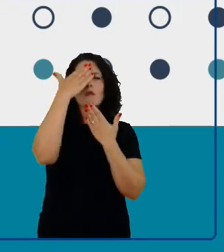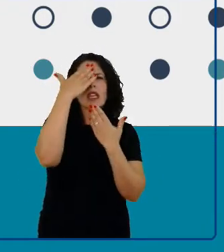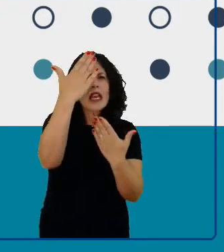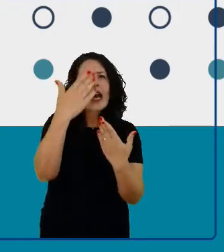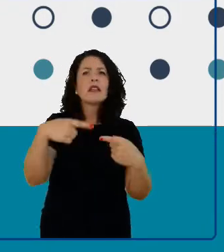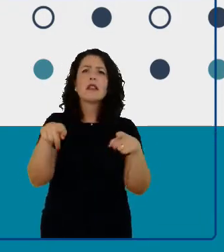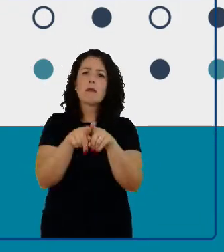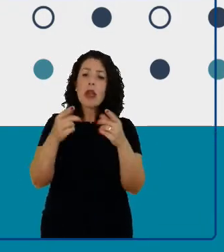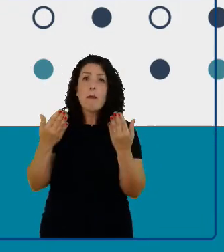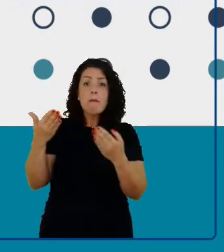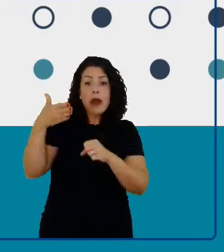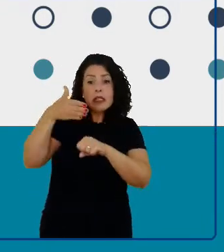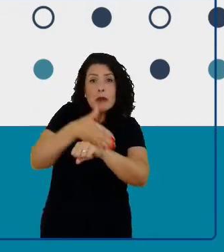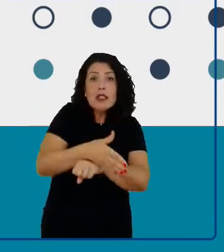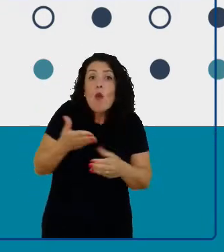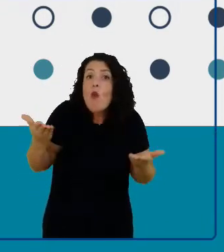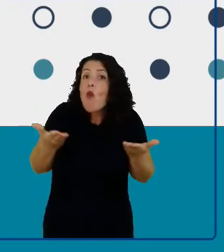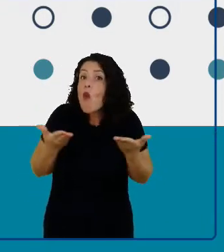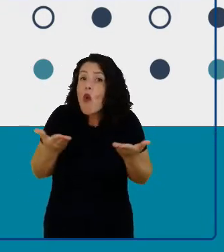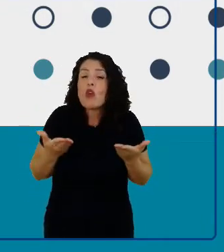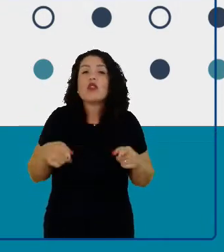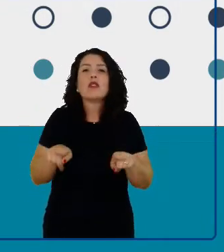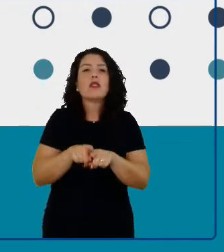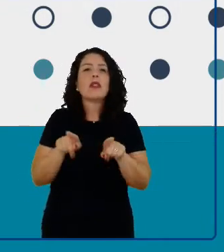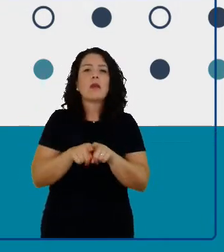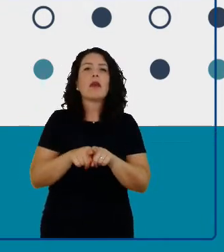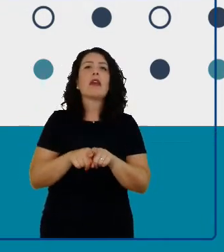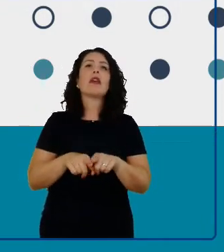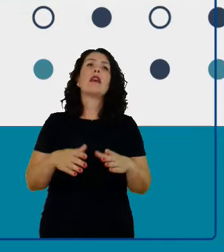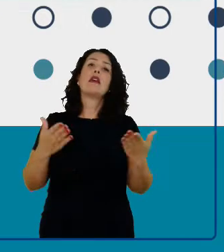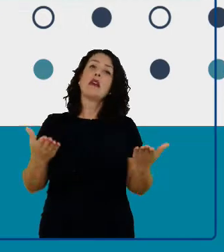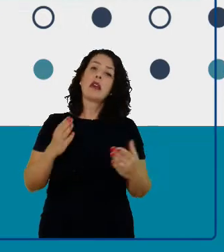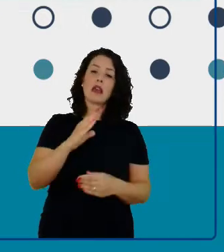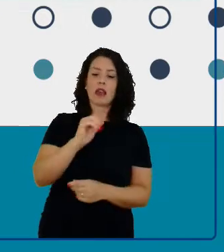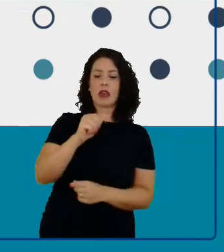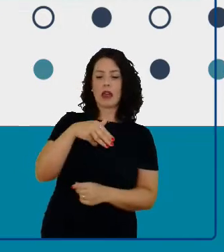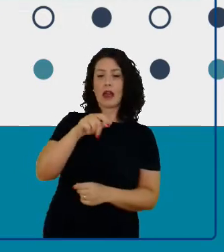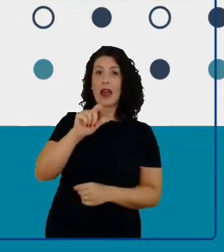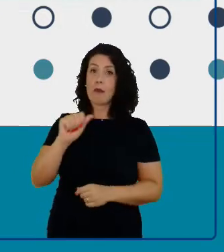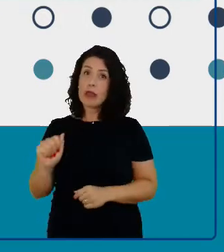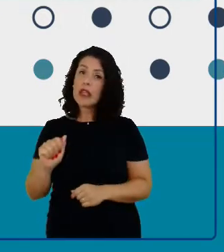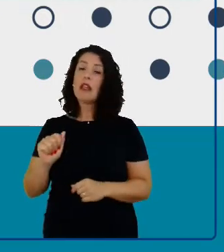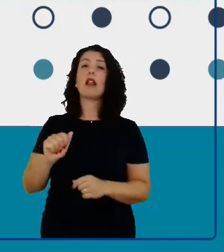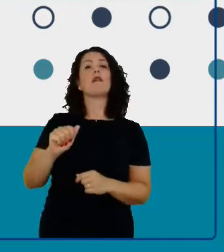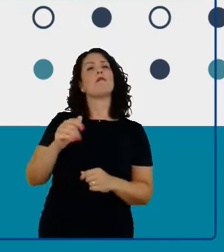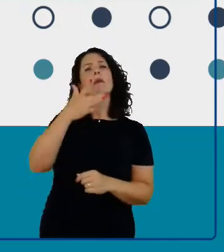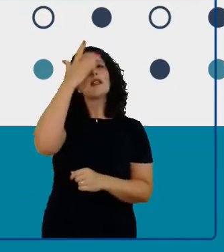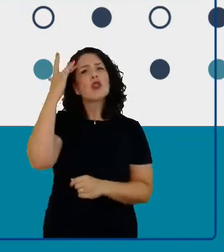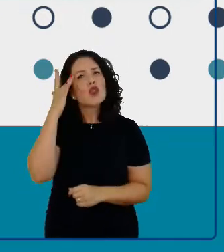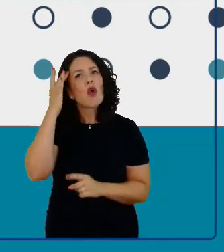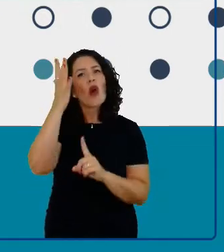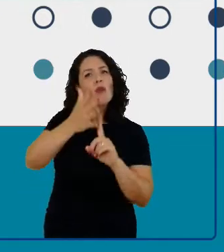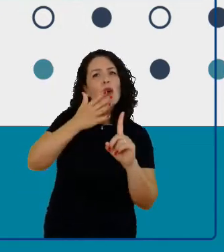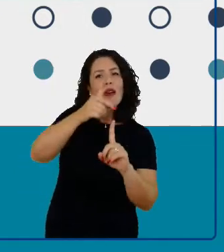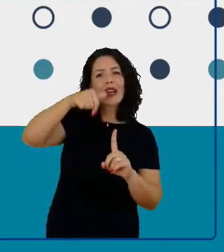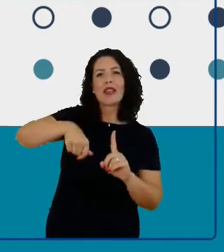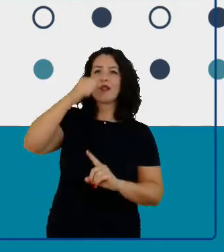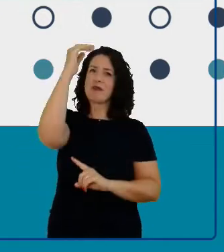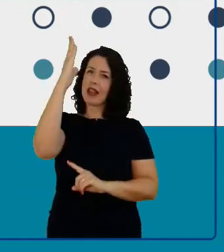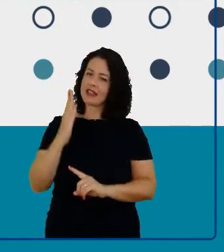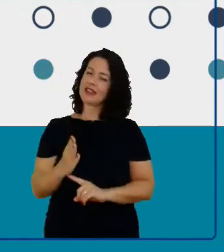hoje. E Niterói e Camila, oradores convidados do Brasil. Muito obrigado também